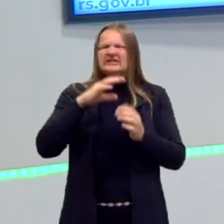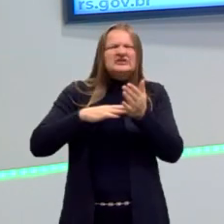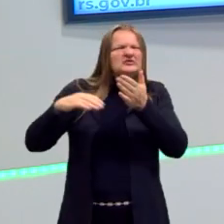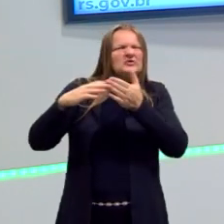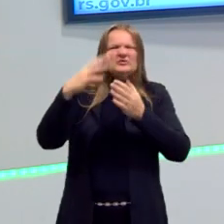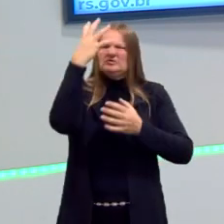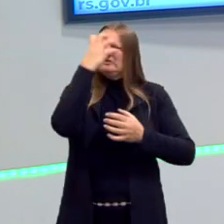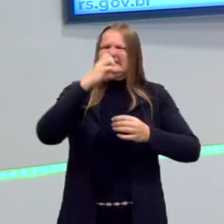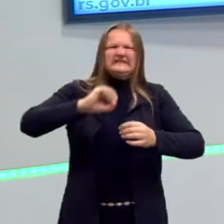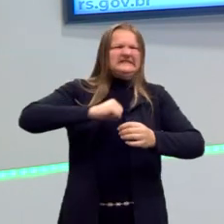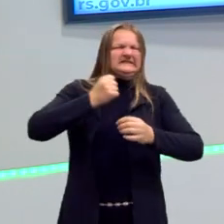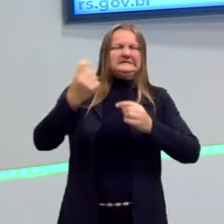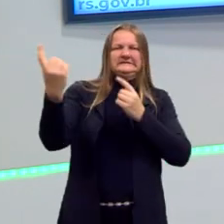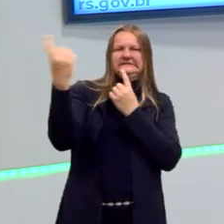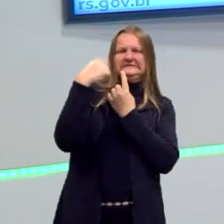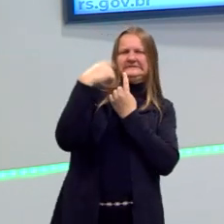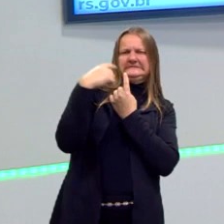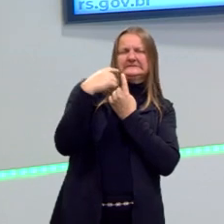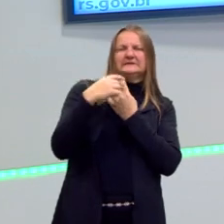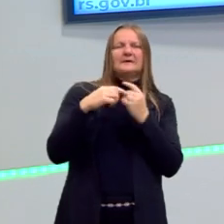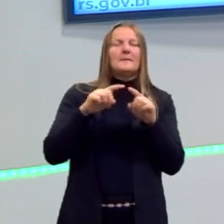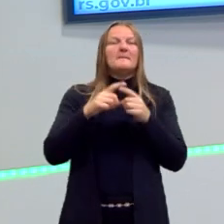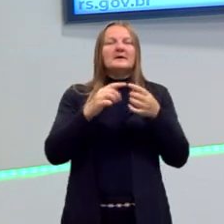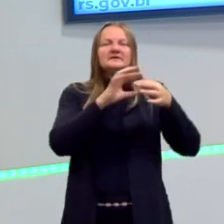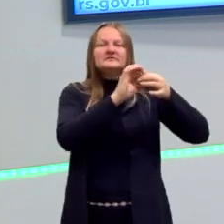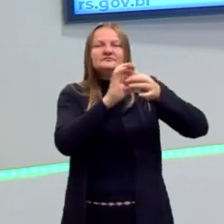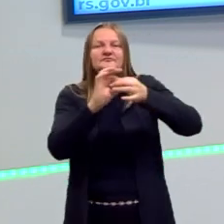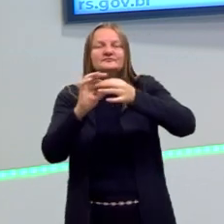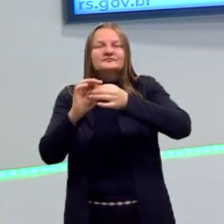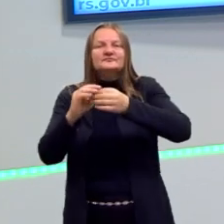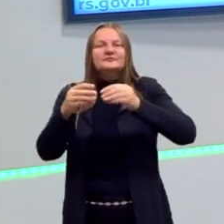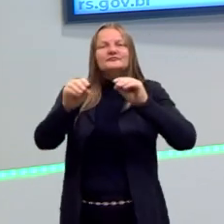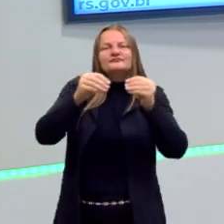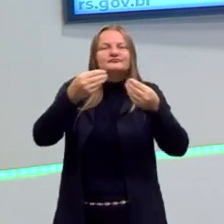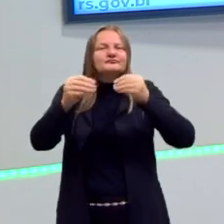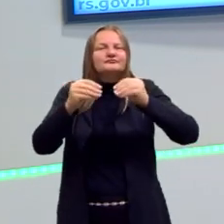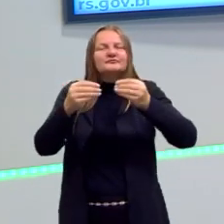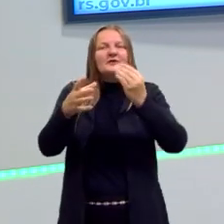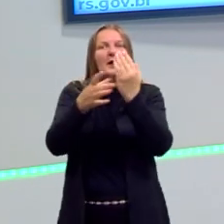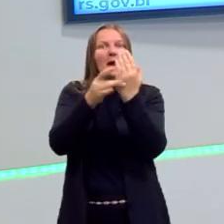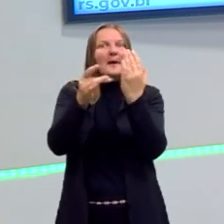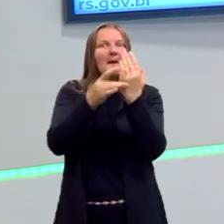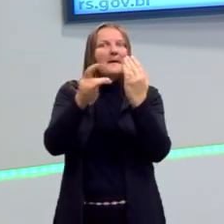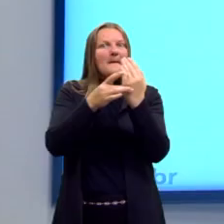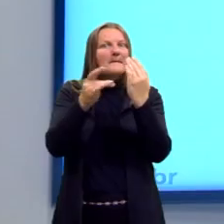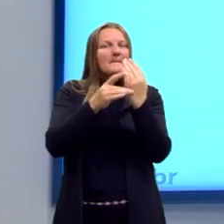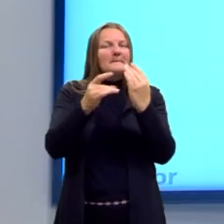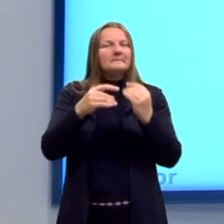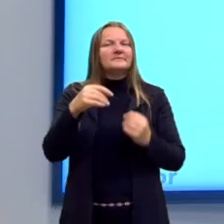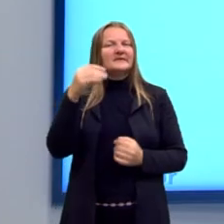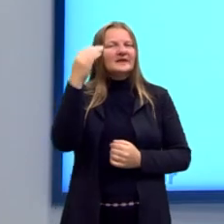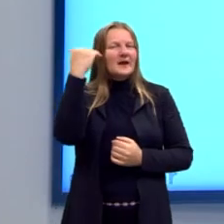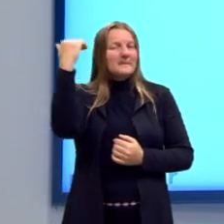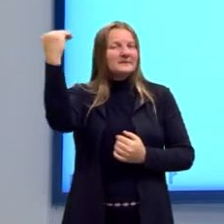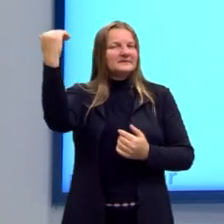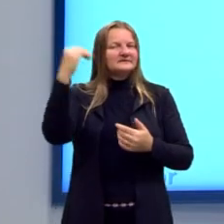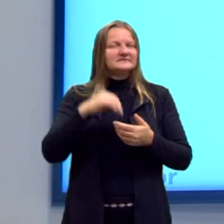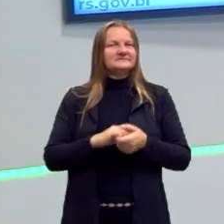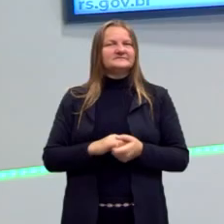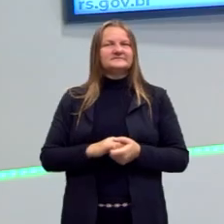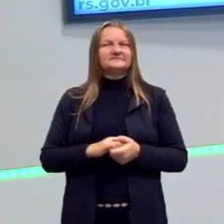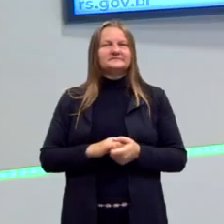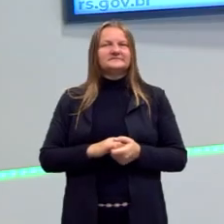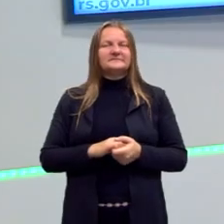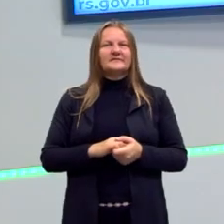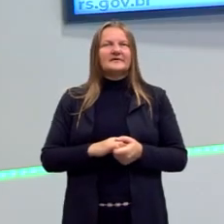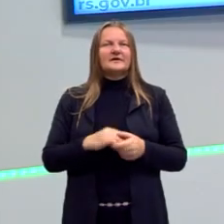amado, ele deve agir de acordo com a circunstância. Ele deve ser muito habilidoso. E a fortuna, elas estão ligadas. A